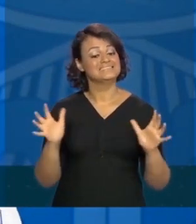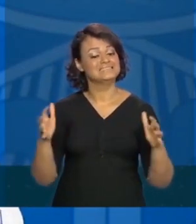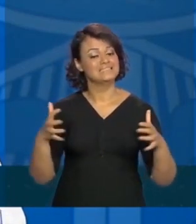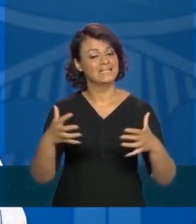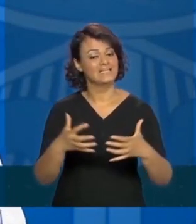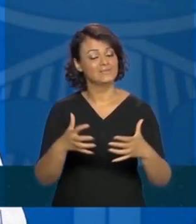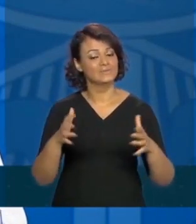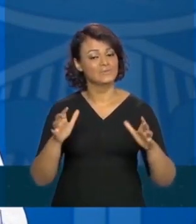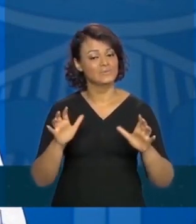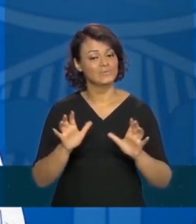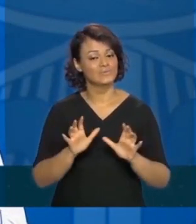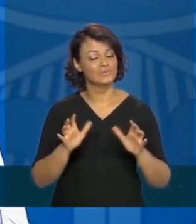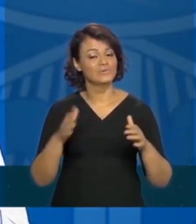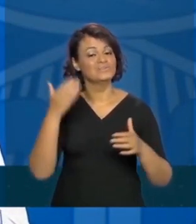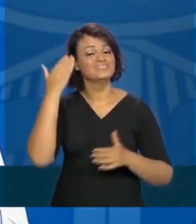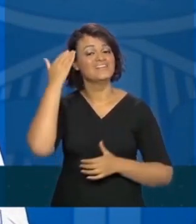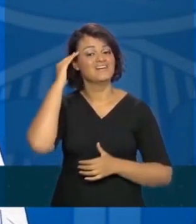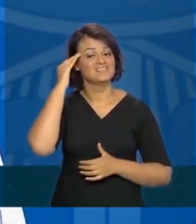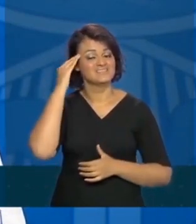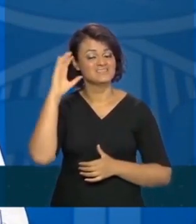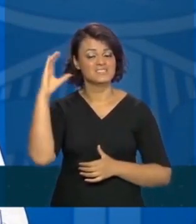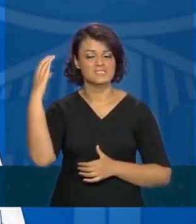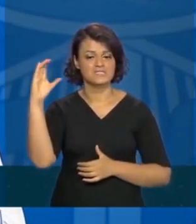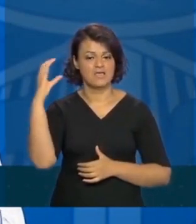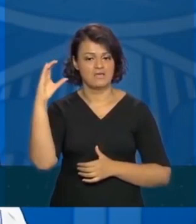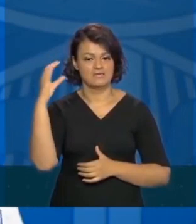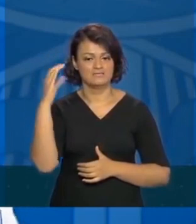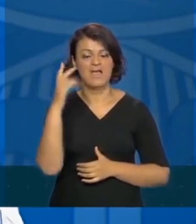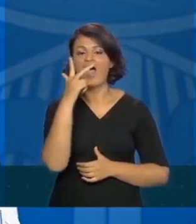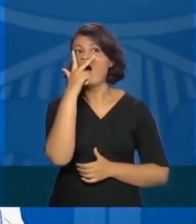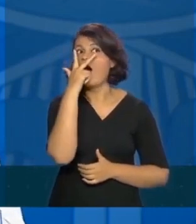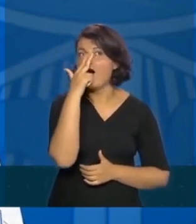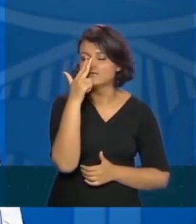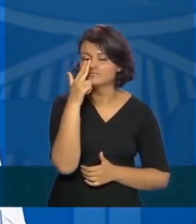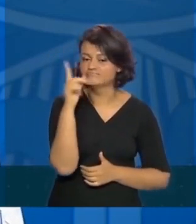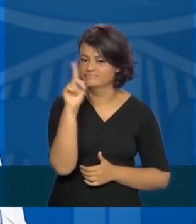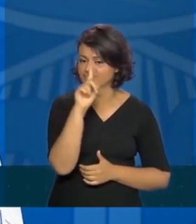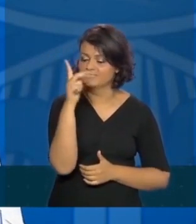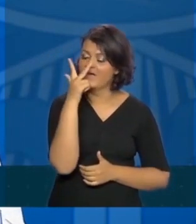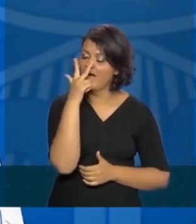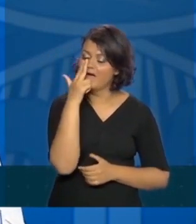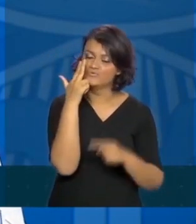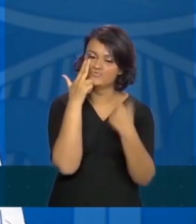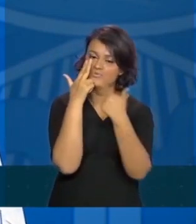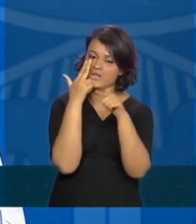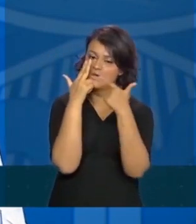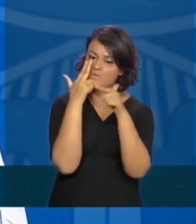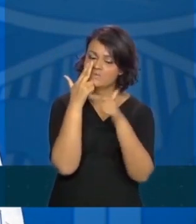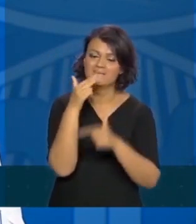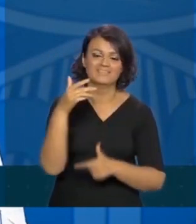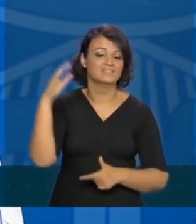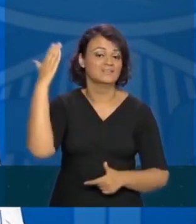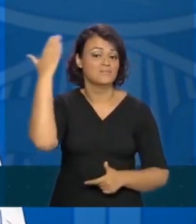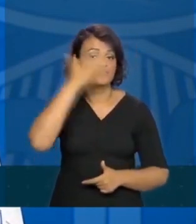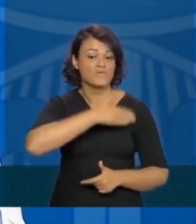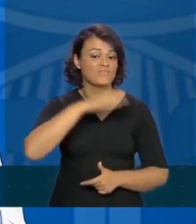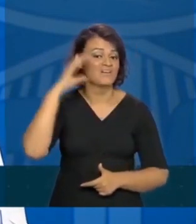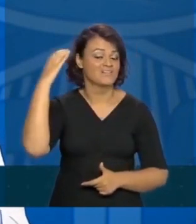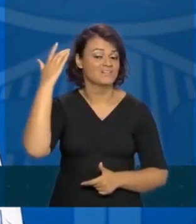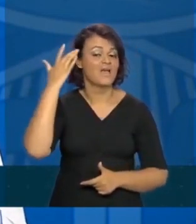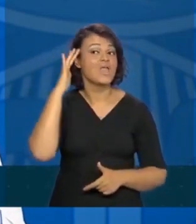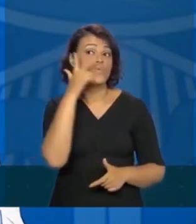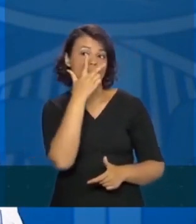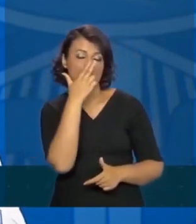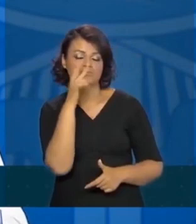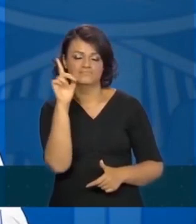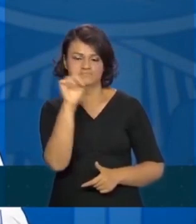da ciência achismos essas coisas assim são muito difíceis para nós a minha impressão é assim